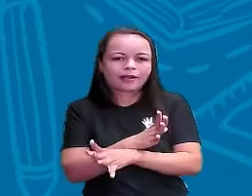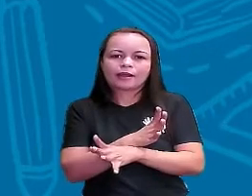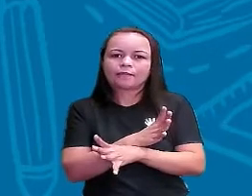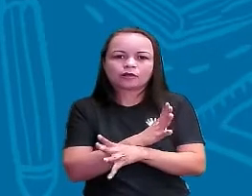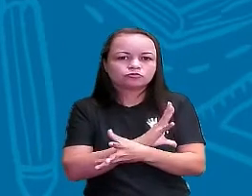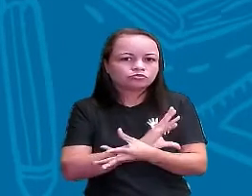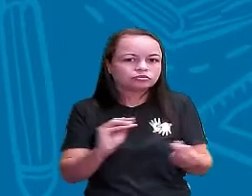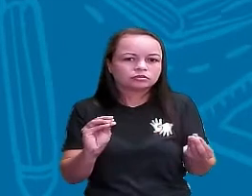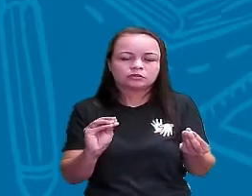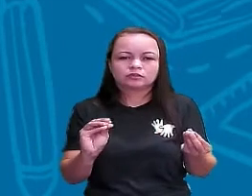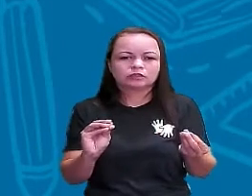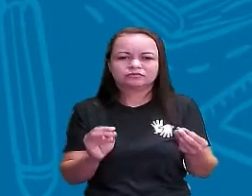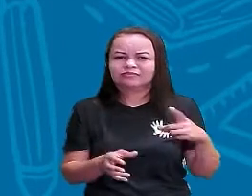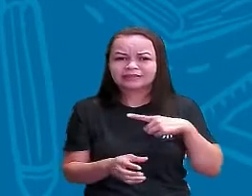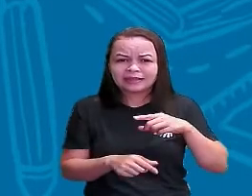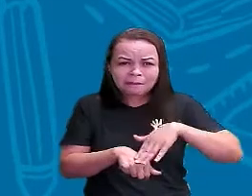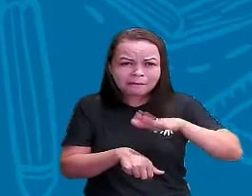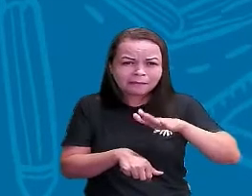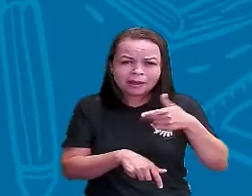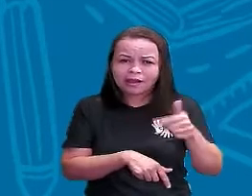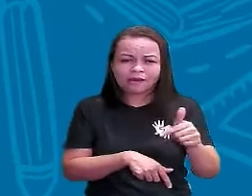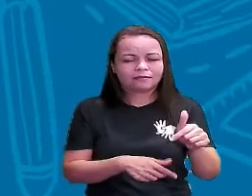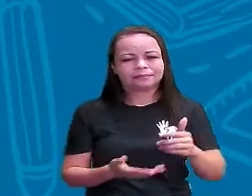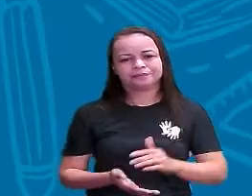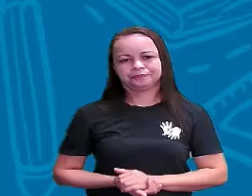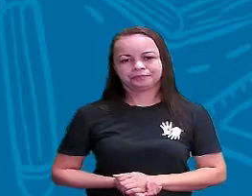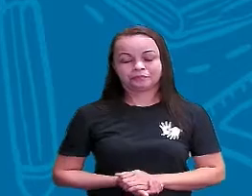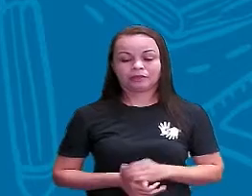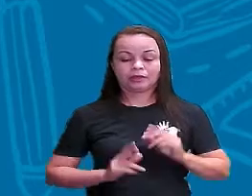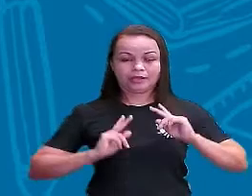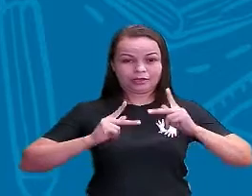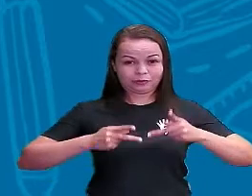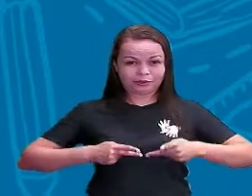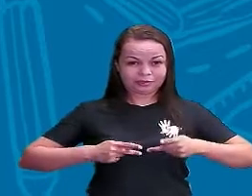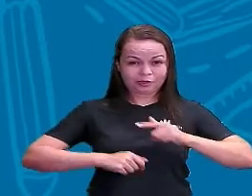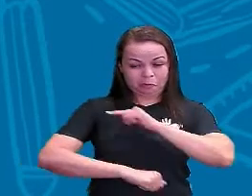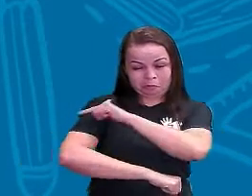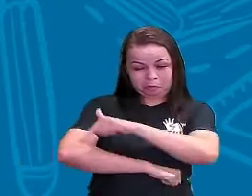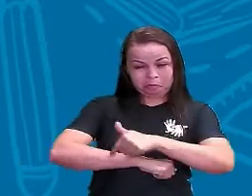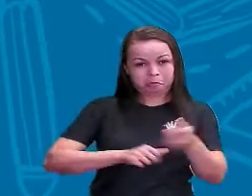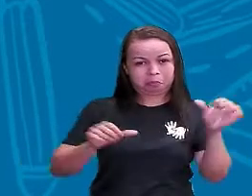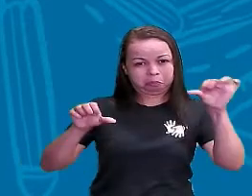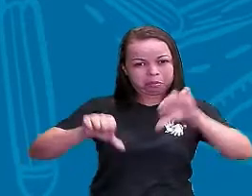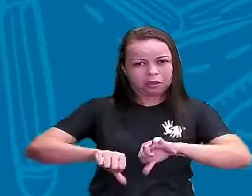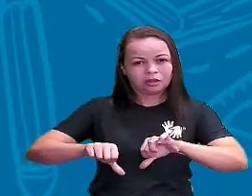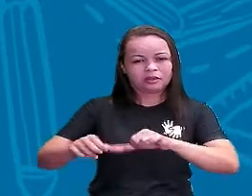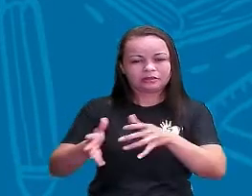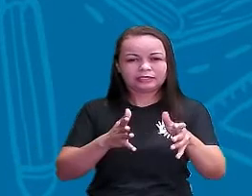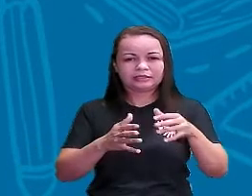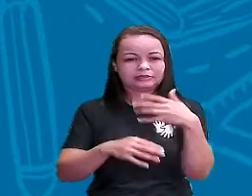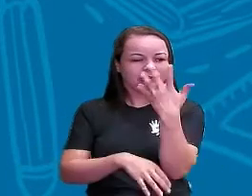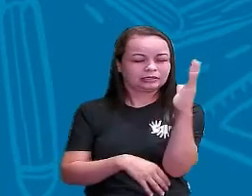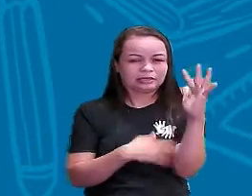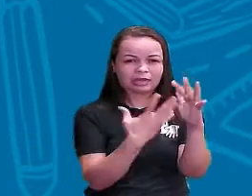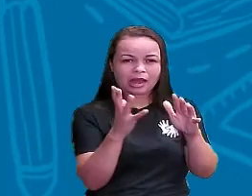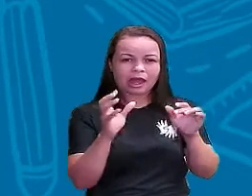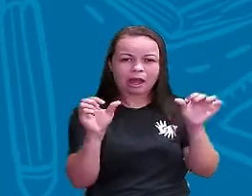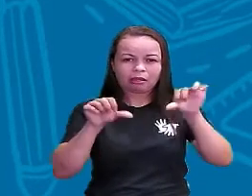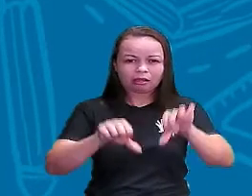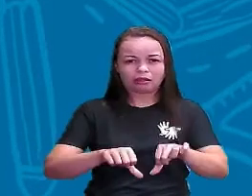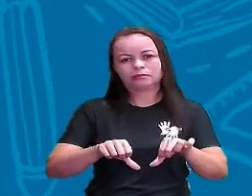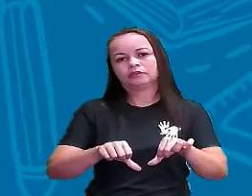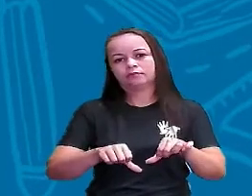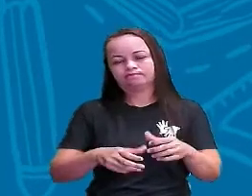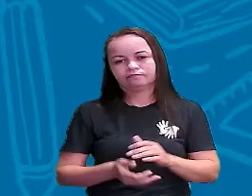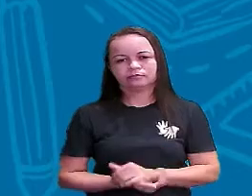ter mais E a má educação do ser humano Está sendo tanta Que está acabando tudo Então